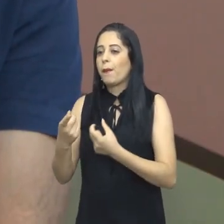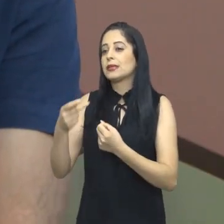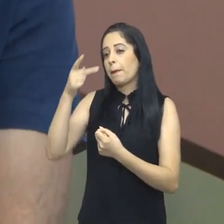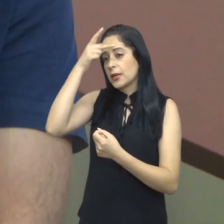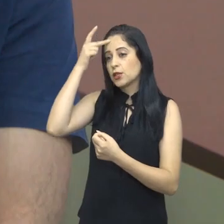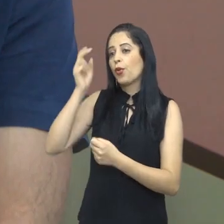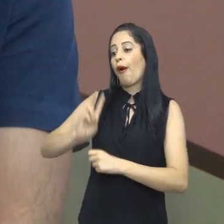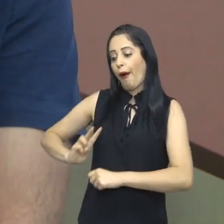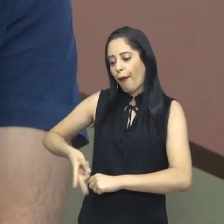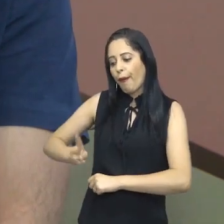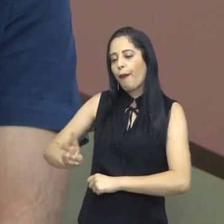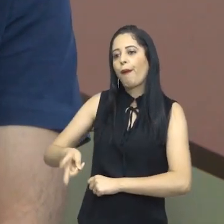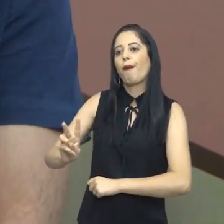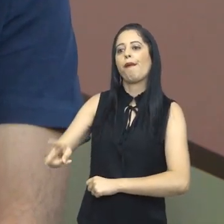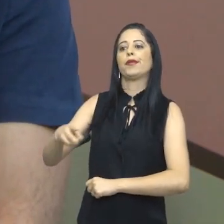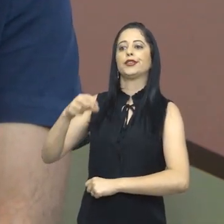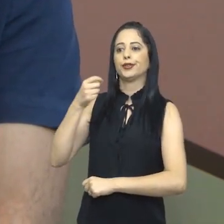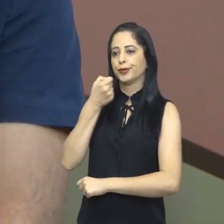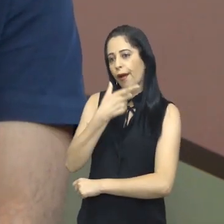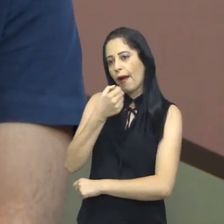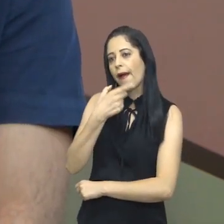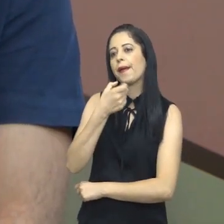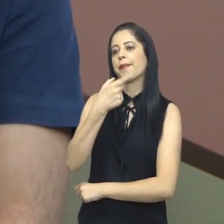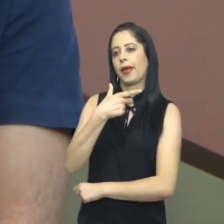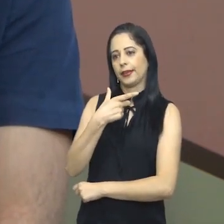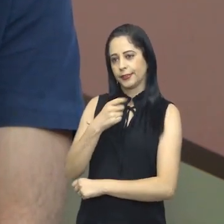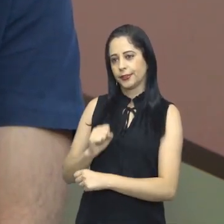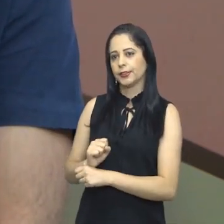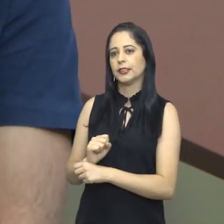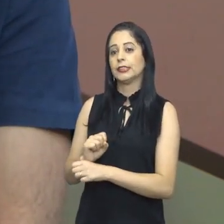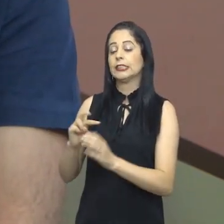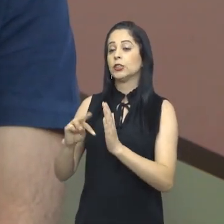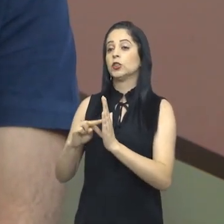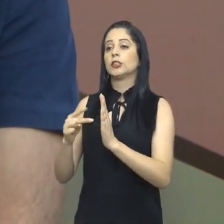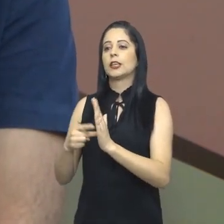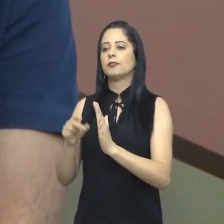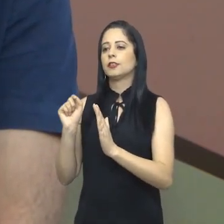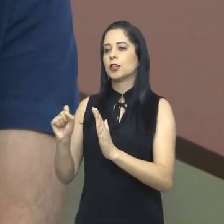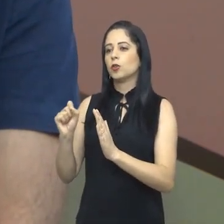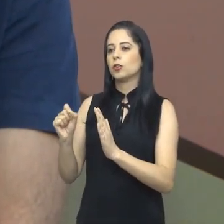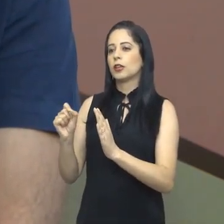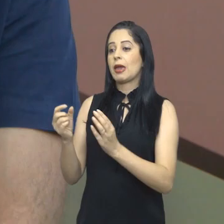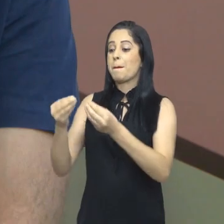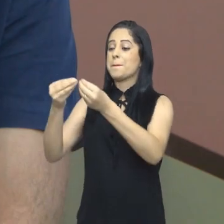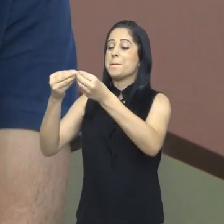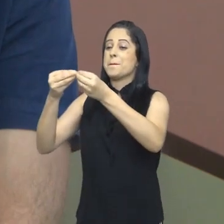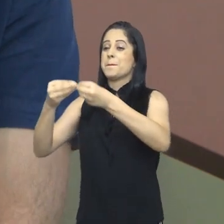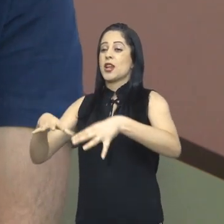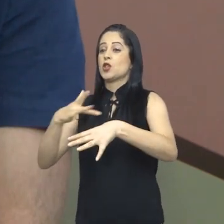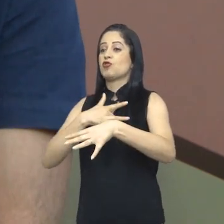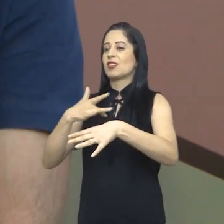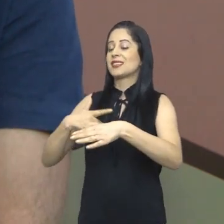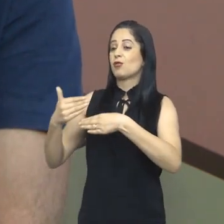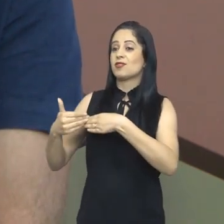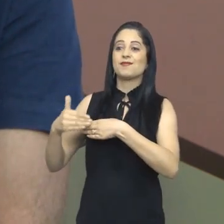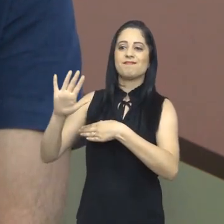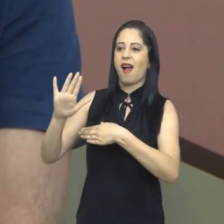precisam tratar aquilo com algumas medicações, isso traz muita morbidade, muitas sequelas,